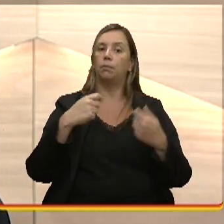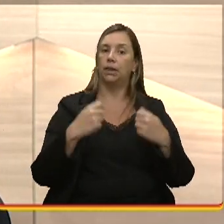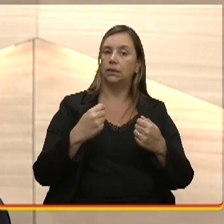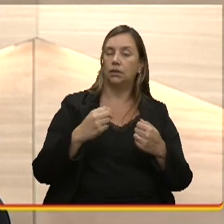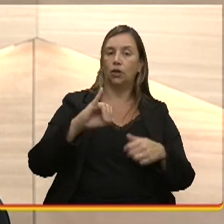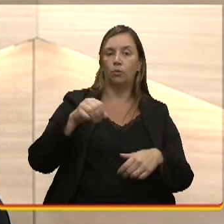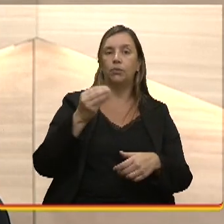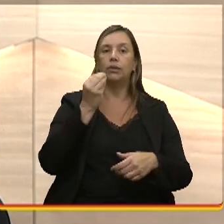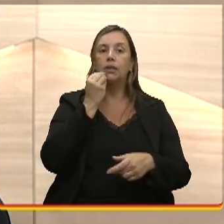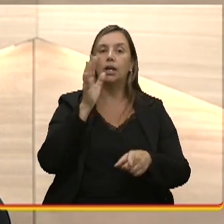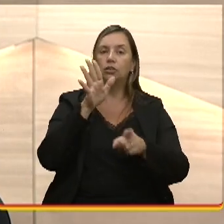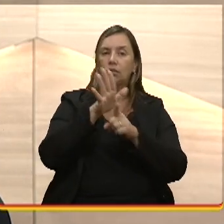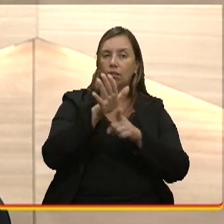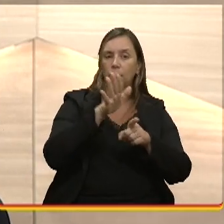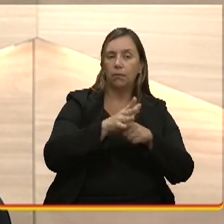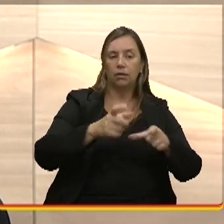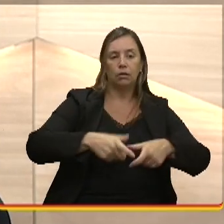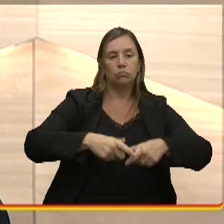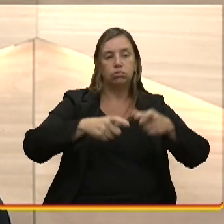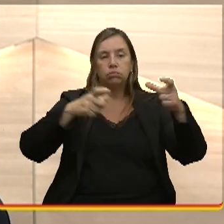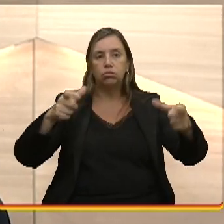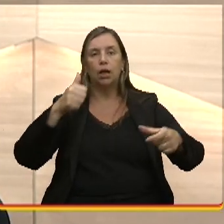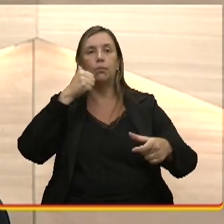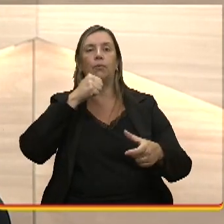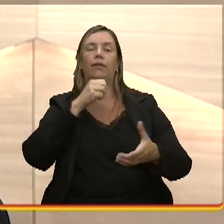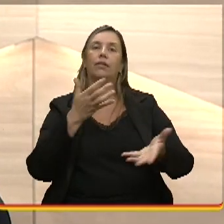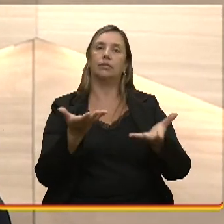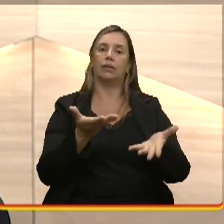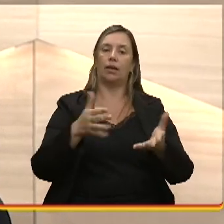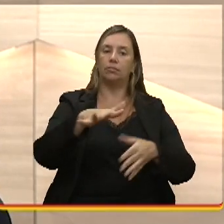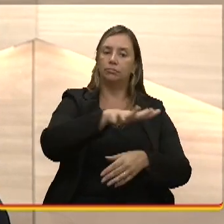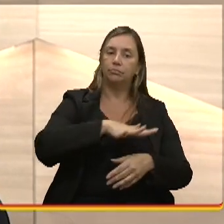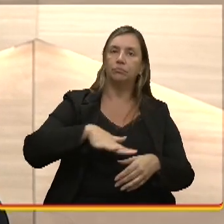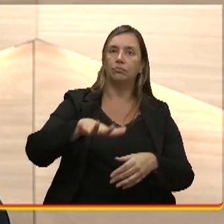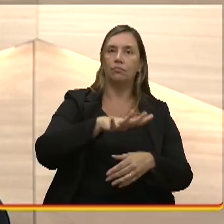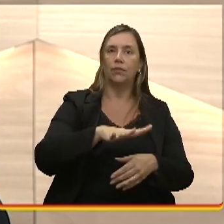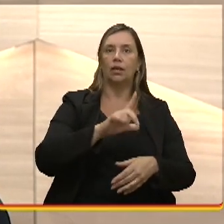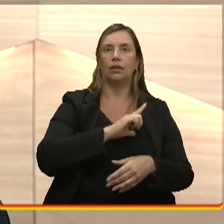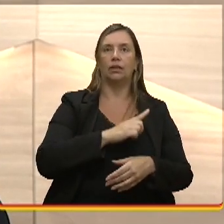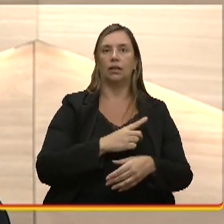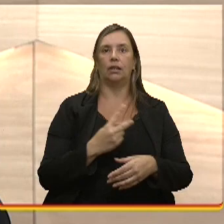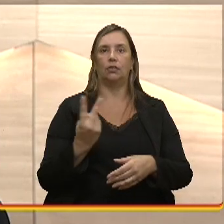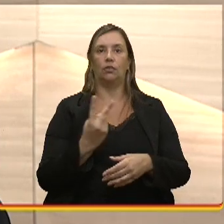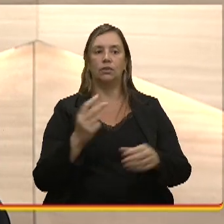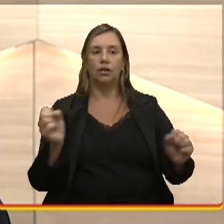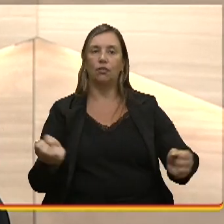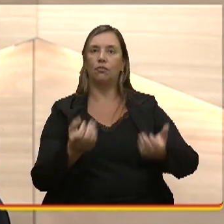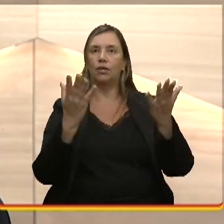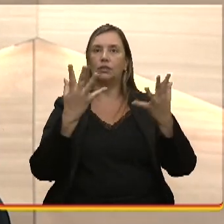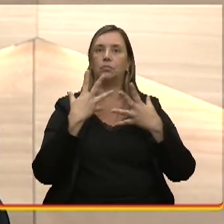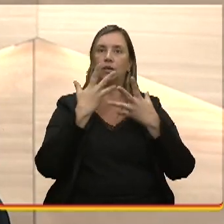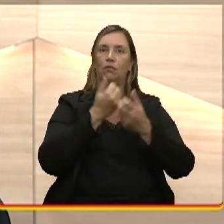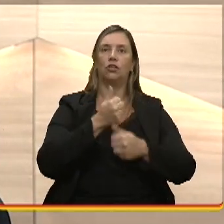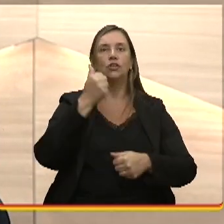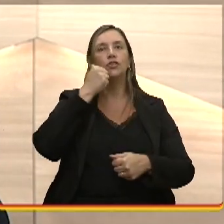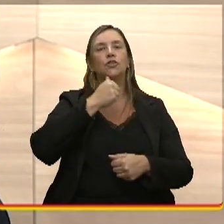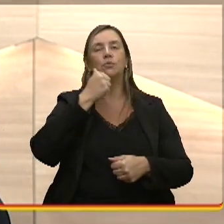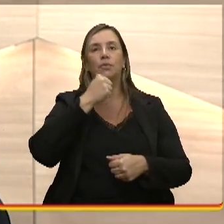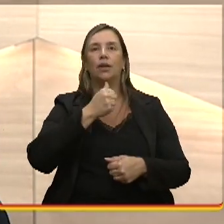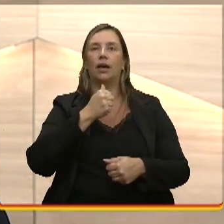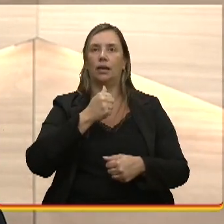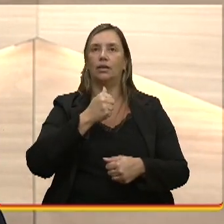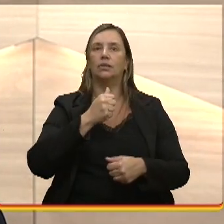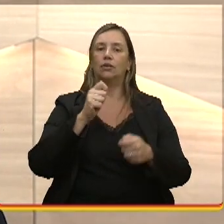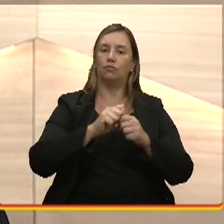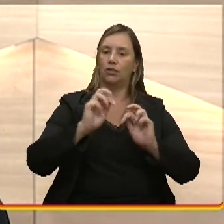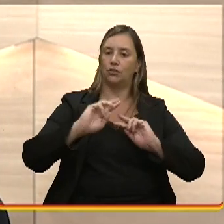é grande, as mulheres querem estar nesses espaços, e aqui a gente tem dois exemplos incríveis, de mulheres que fazem a diferença, no